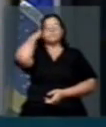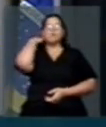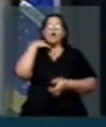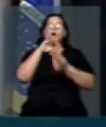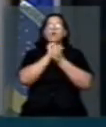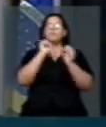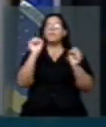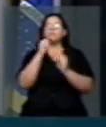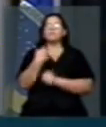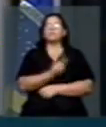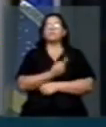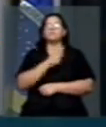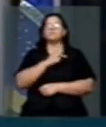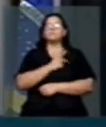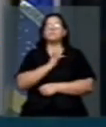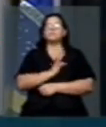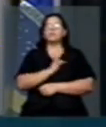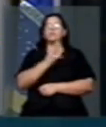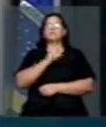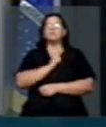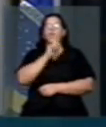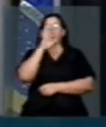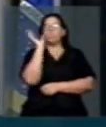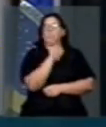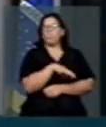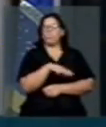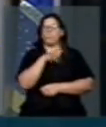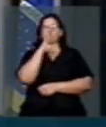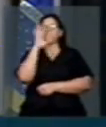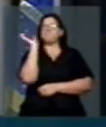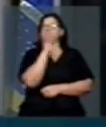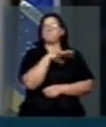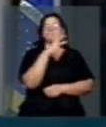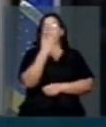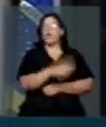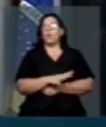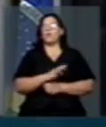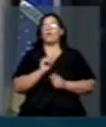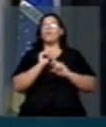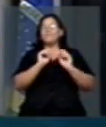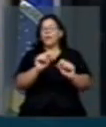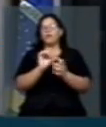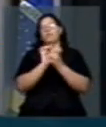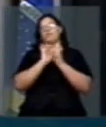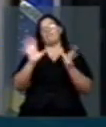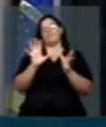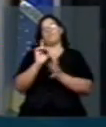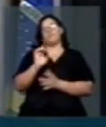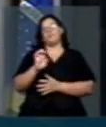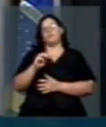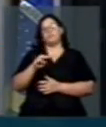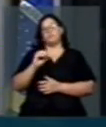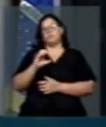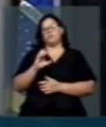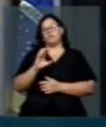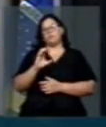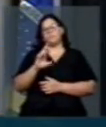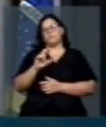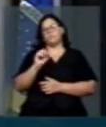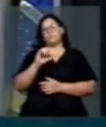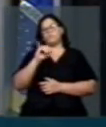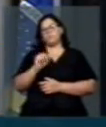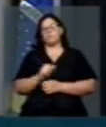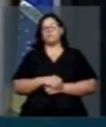não quer. O PT tem nojo, tem asco de liberdade e de democracia. O PT é